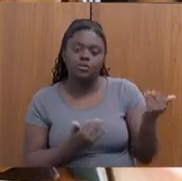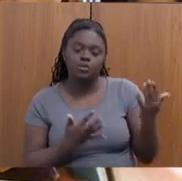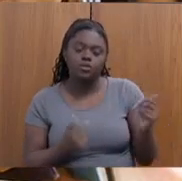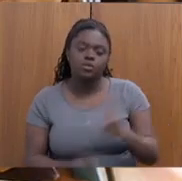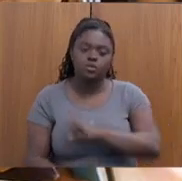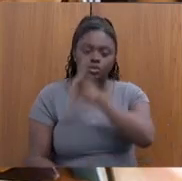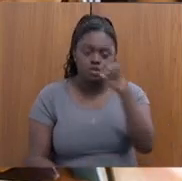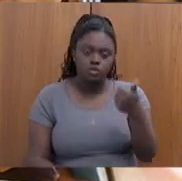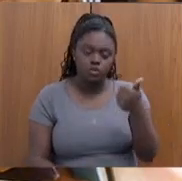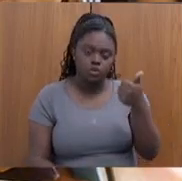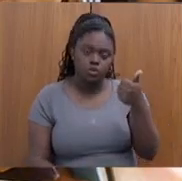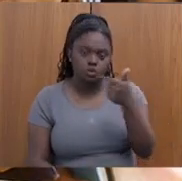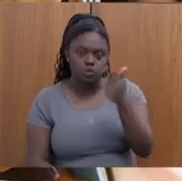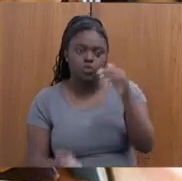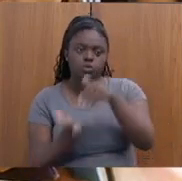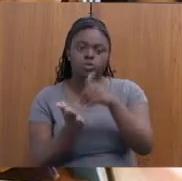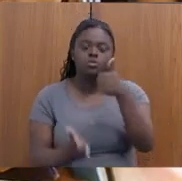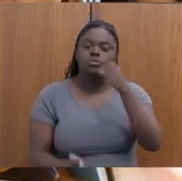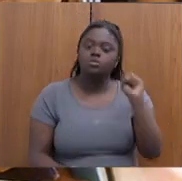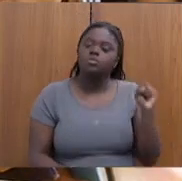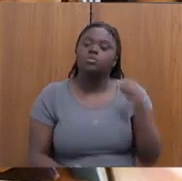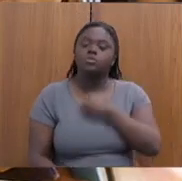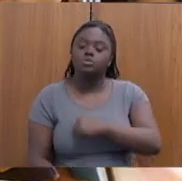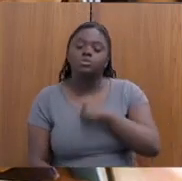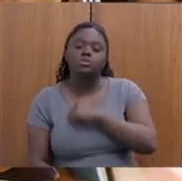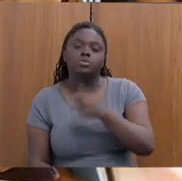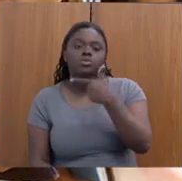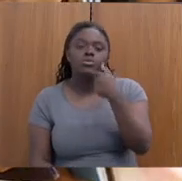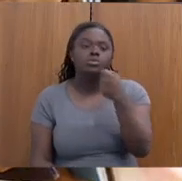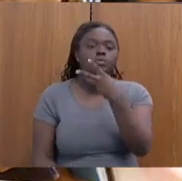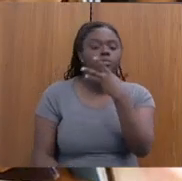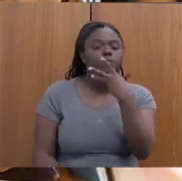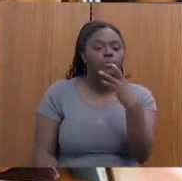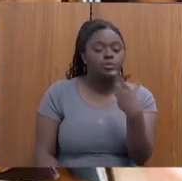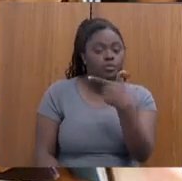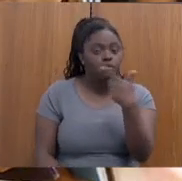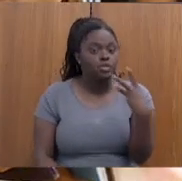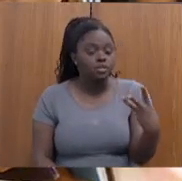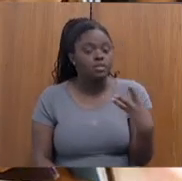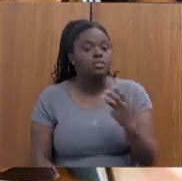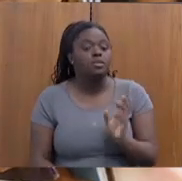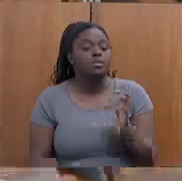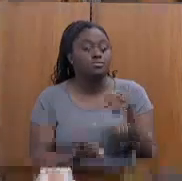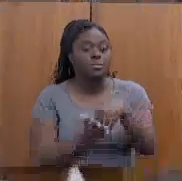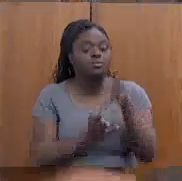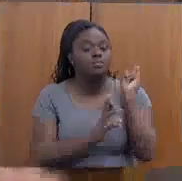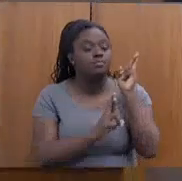de agosto de 2023, no Centro de Referência de Juventude de Belo Horizonte.